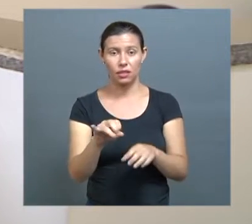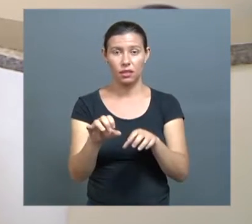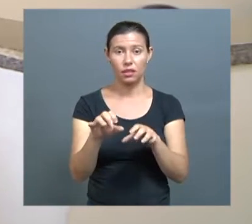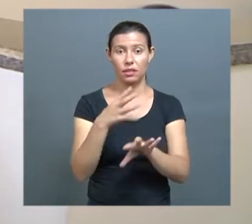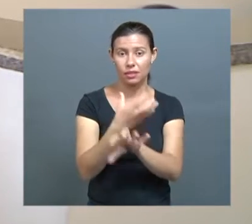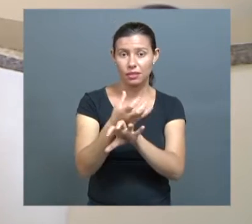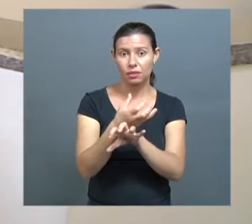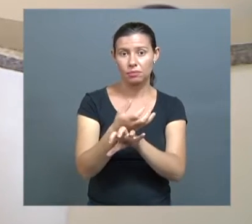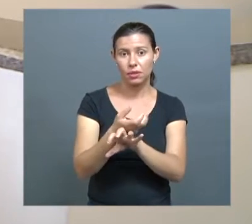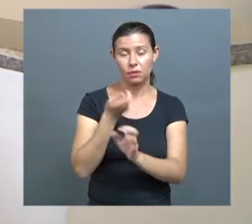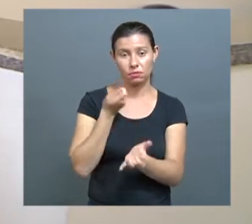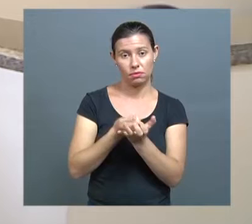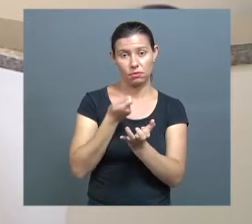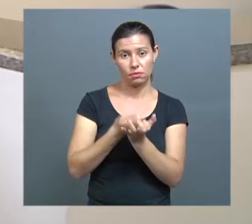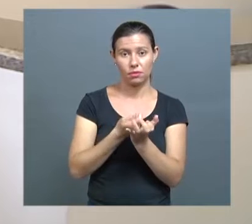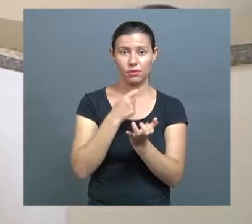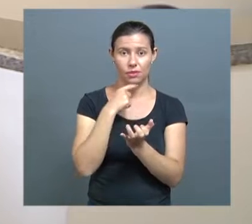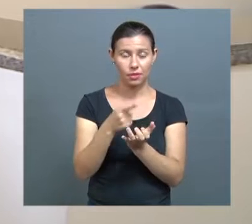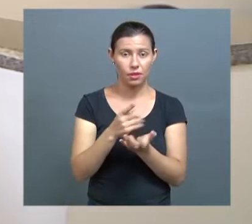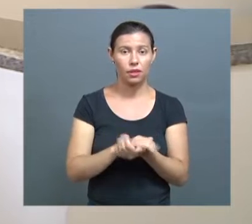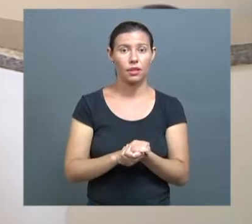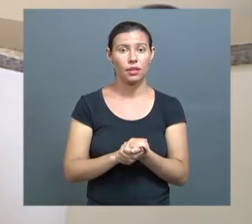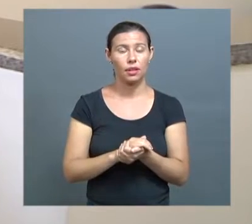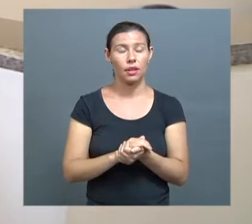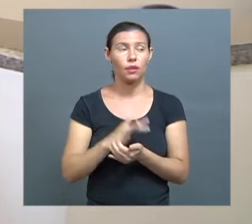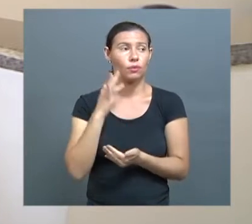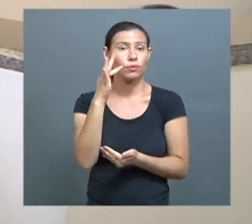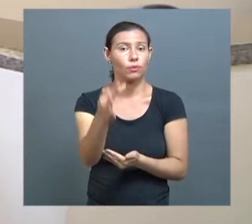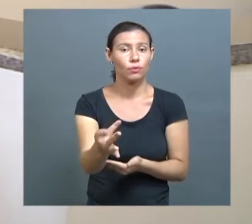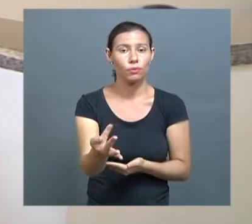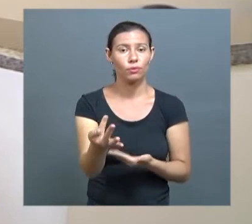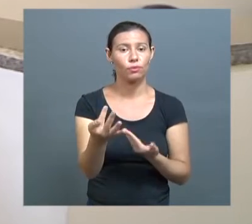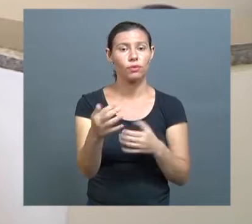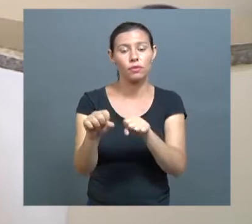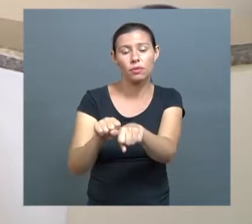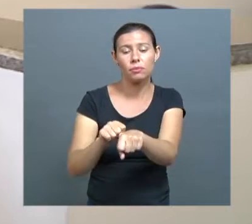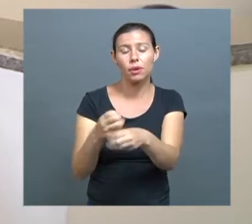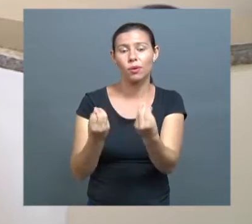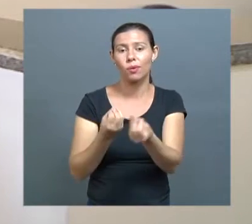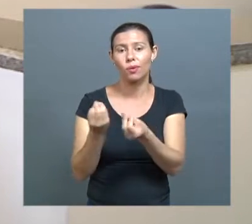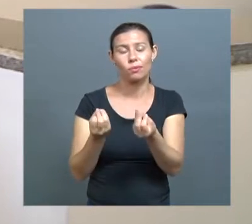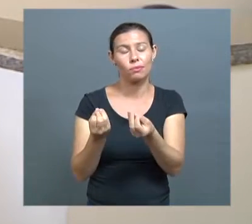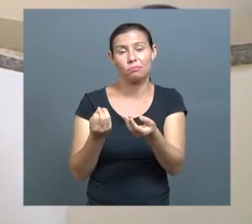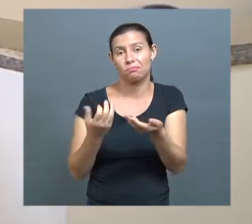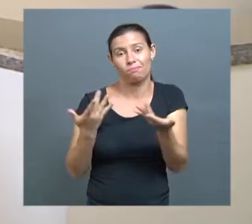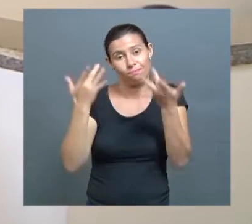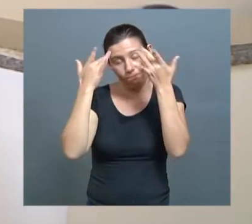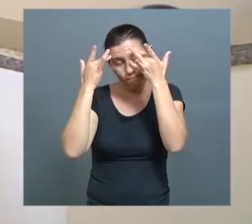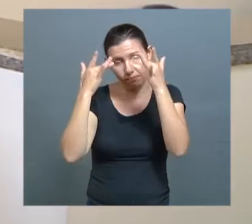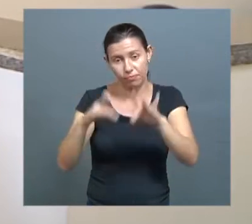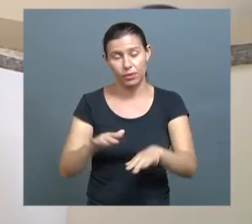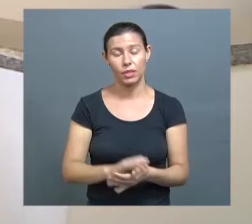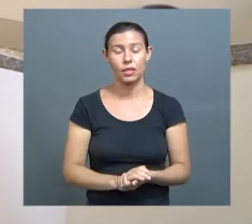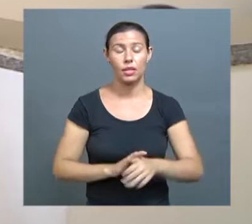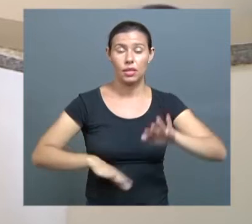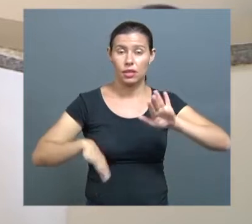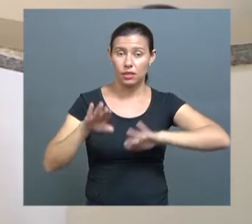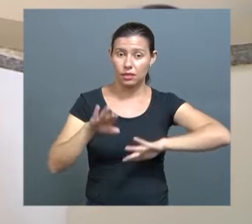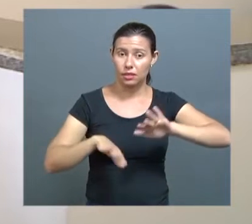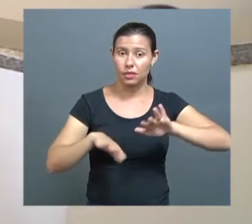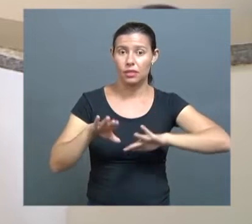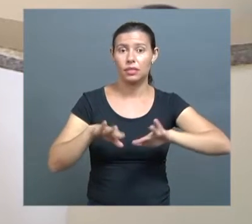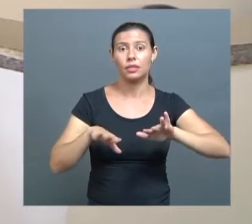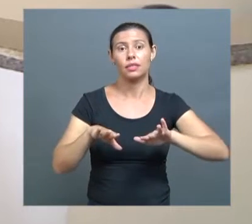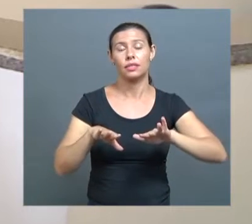curricular, é difícil eu te dizer qual vai ser a minha situação na hora que estiver perto de eu me formar e eu pegar o meu diploma. Então, pode ser que essa seja uma